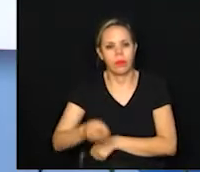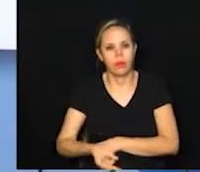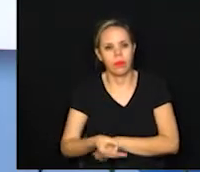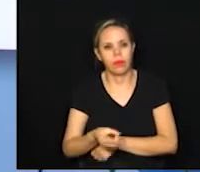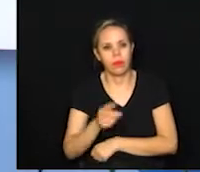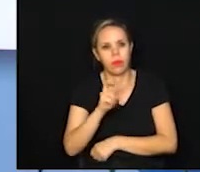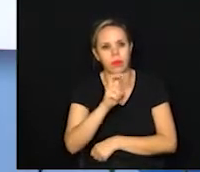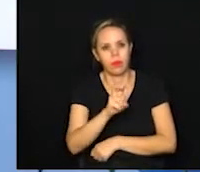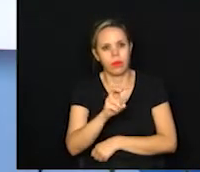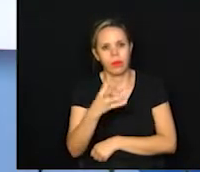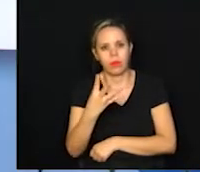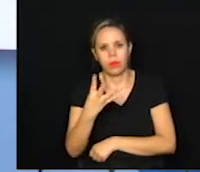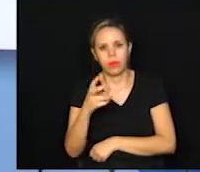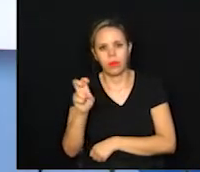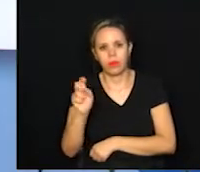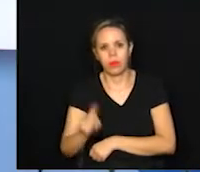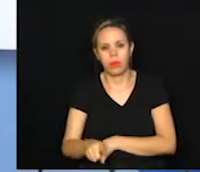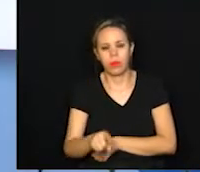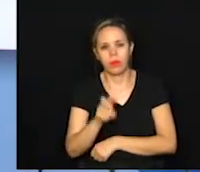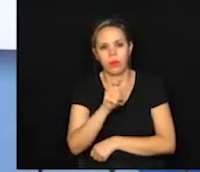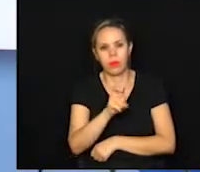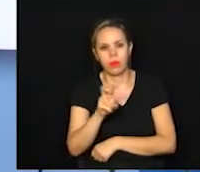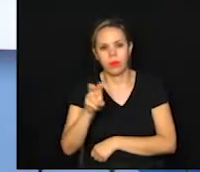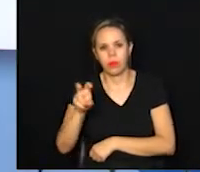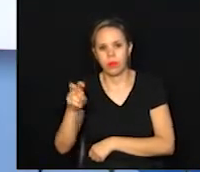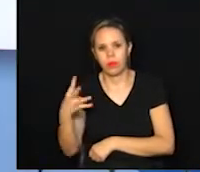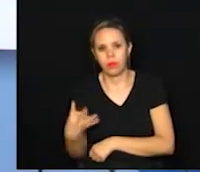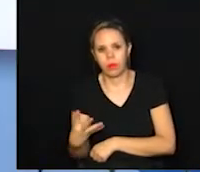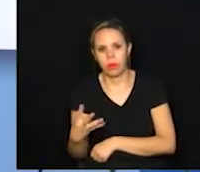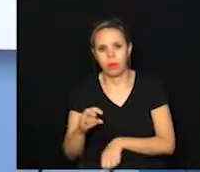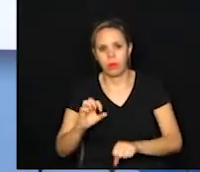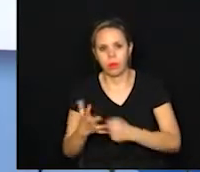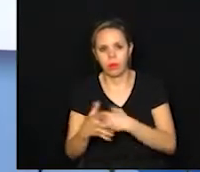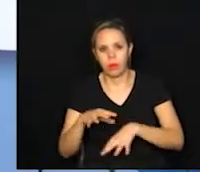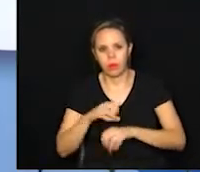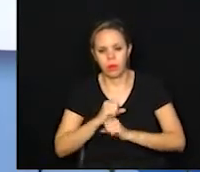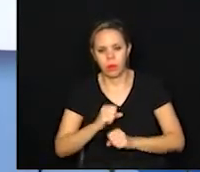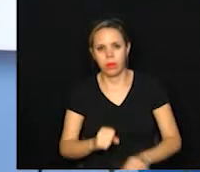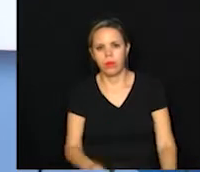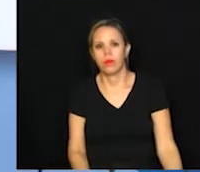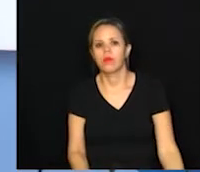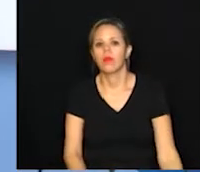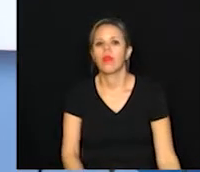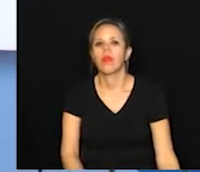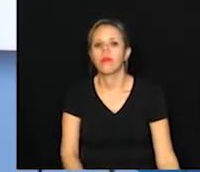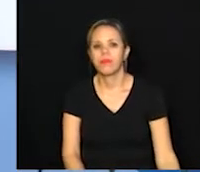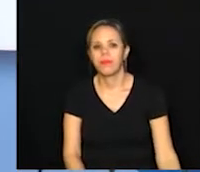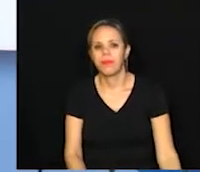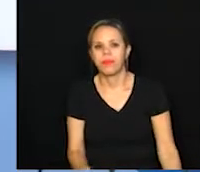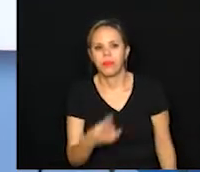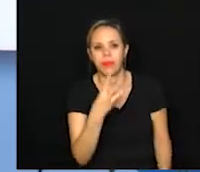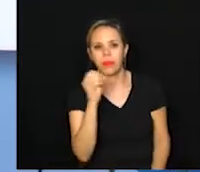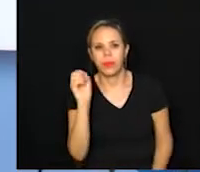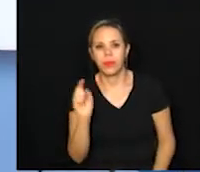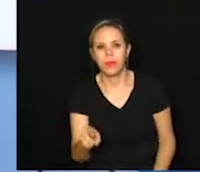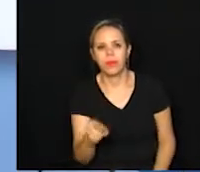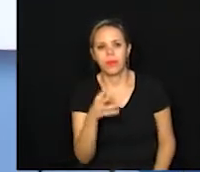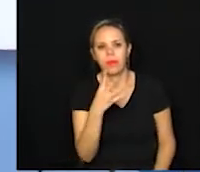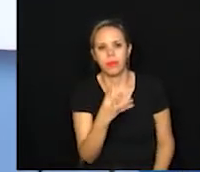545 mil 554 casos da Covid-19. São 30 mil